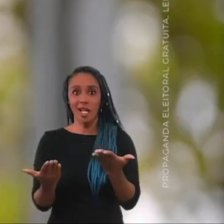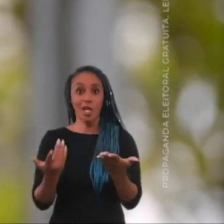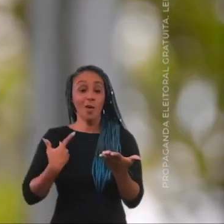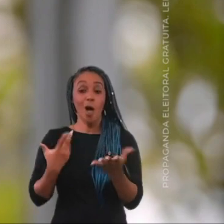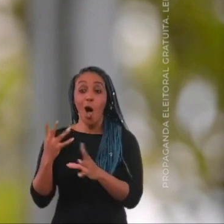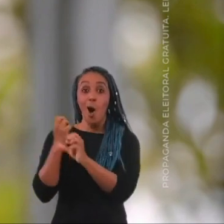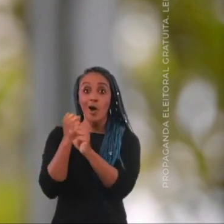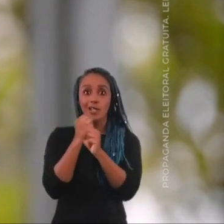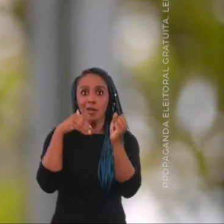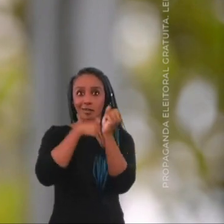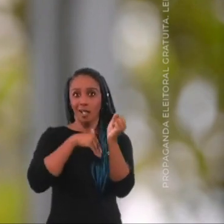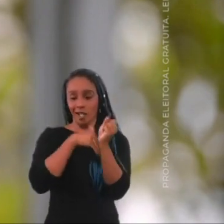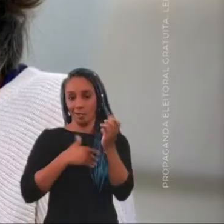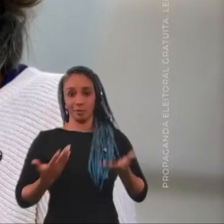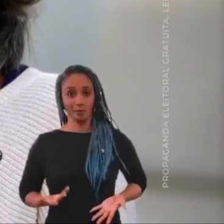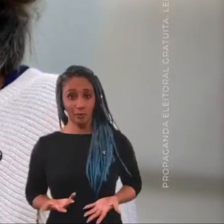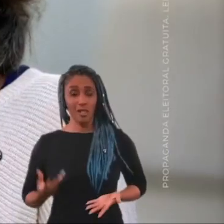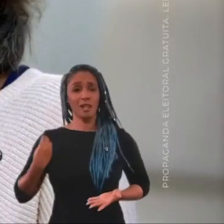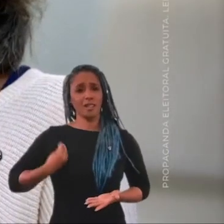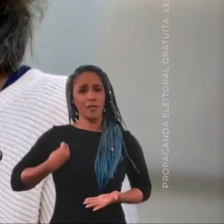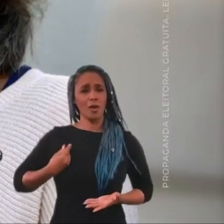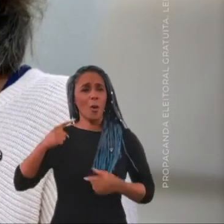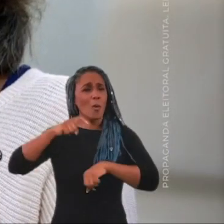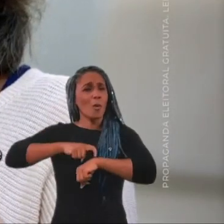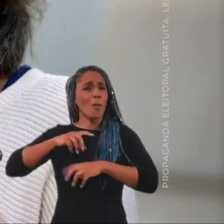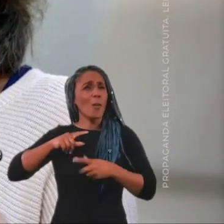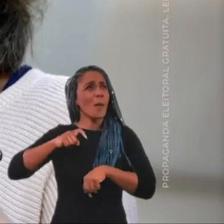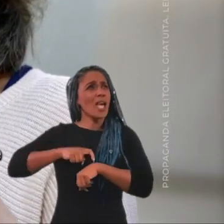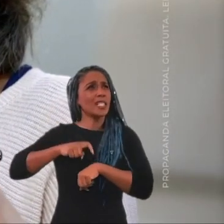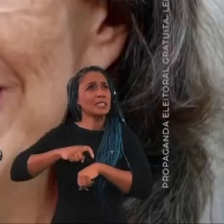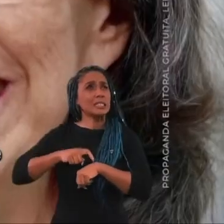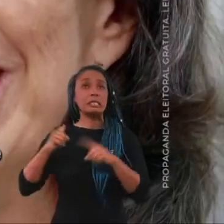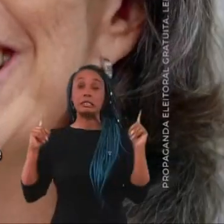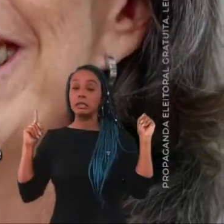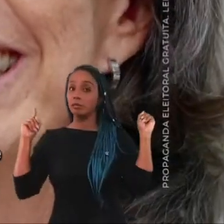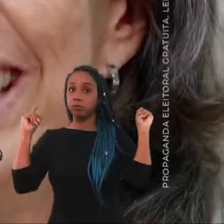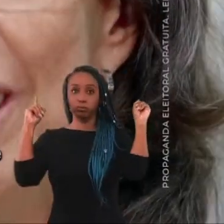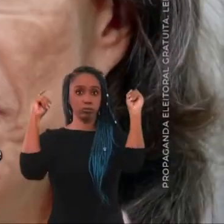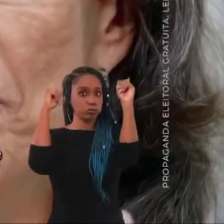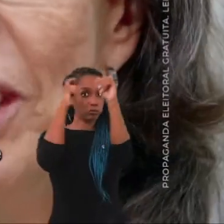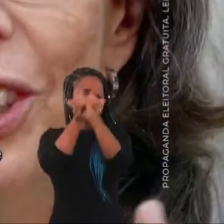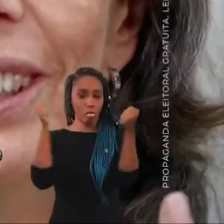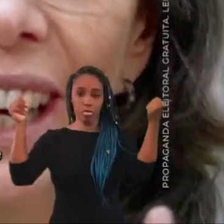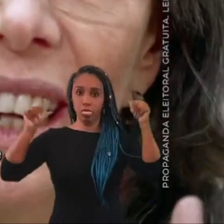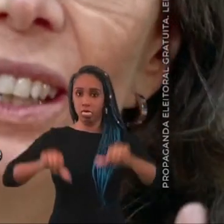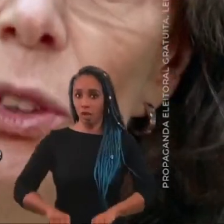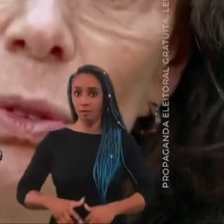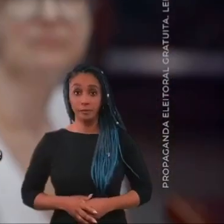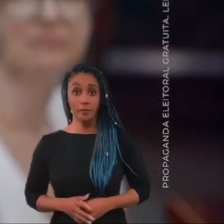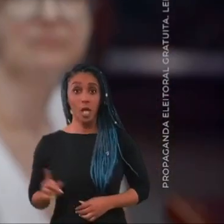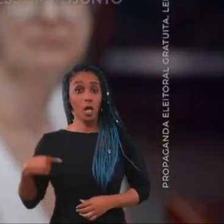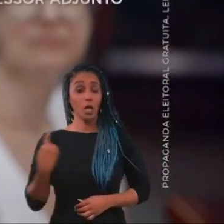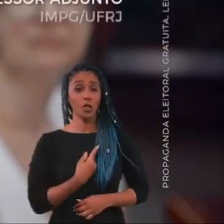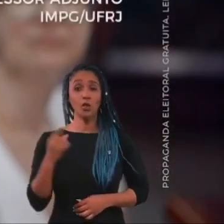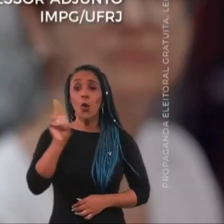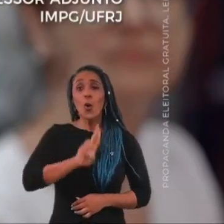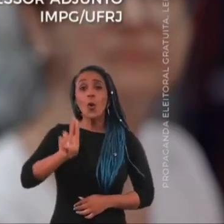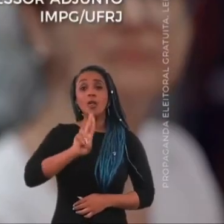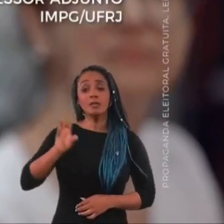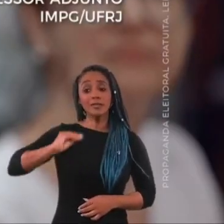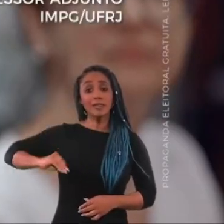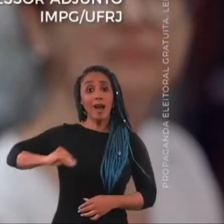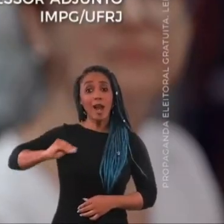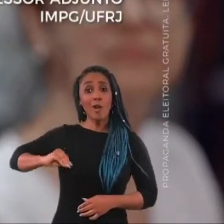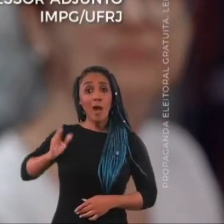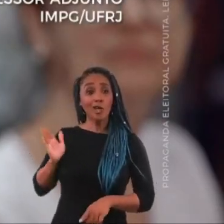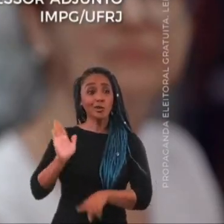entregando dinheiro pro orçamento secreto. A gente tá vivendo um ambiente que está extremamente decaído. E a gente usa o